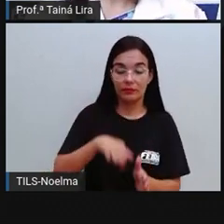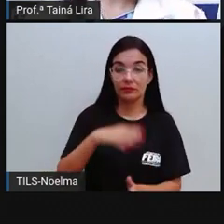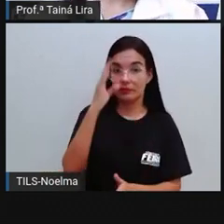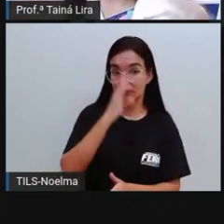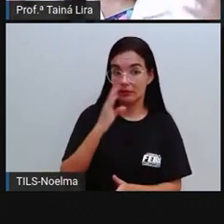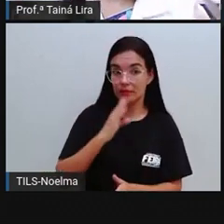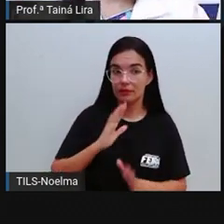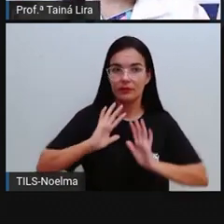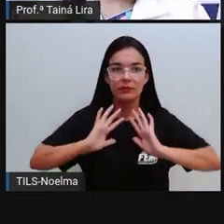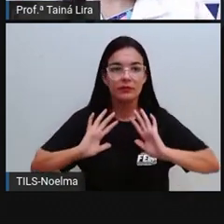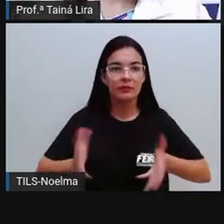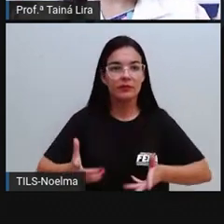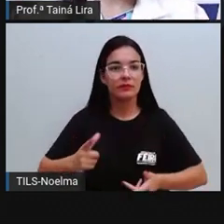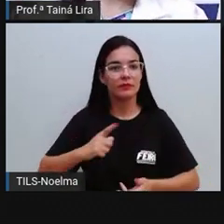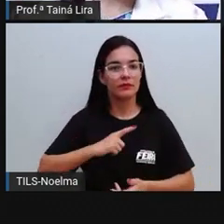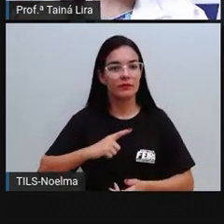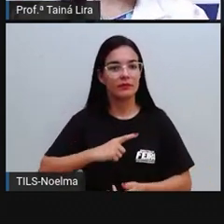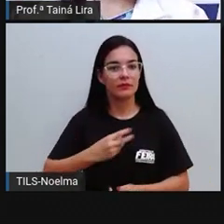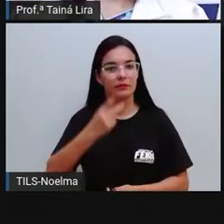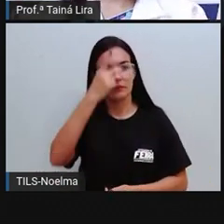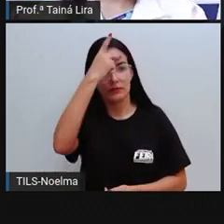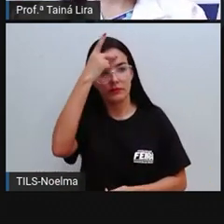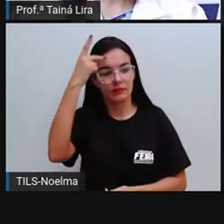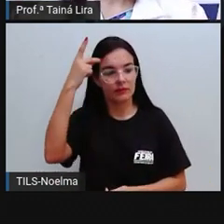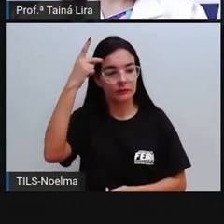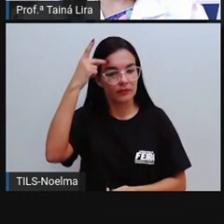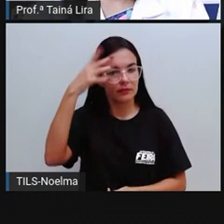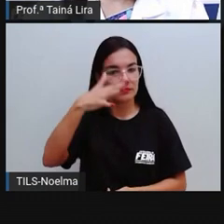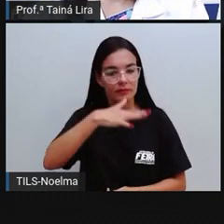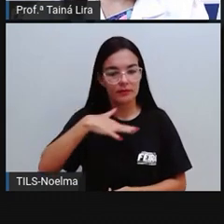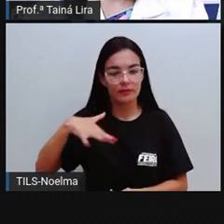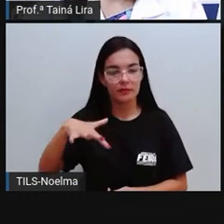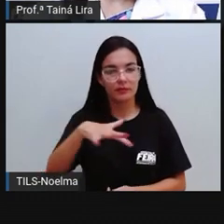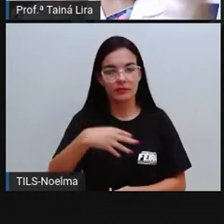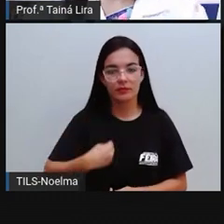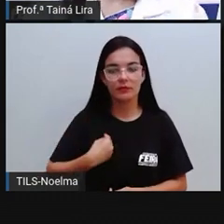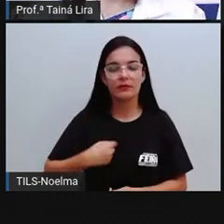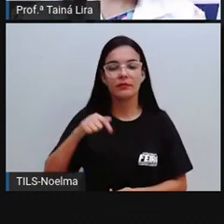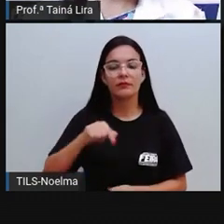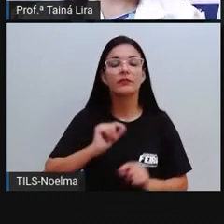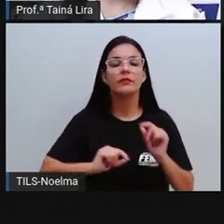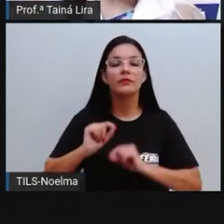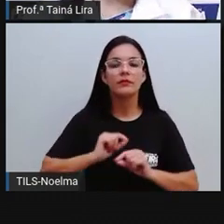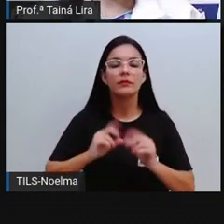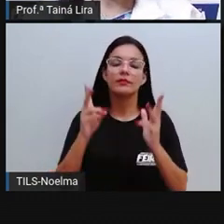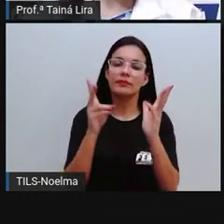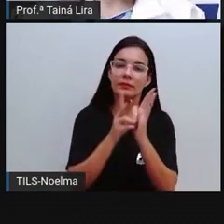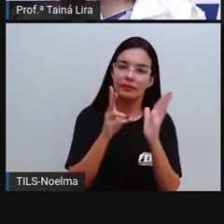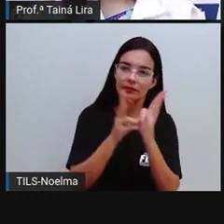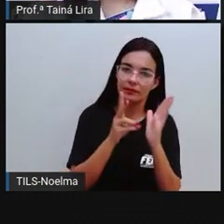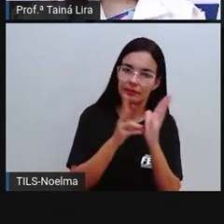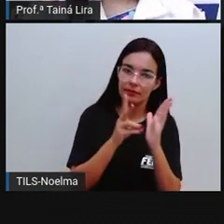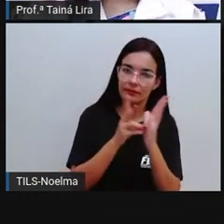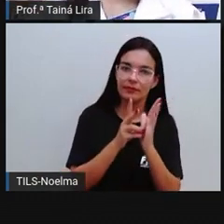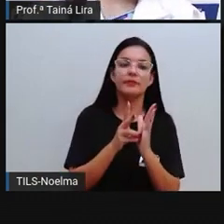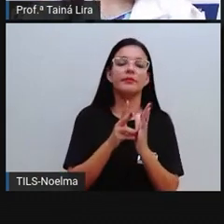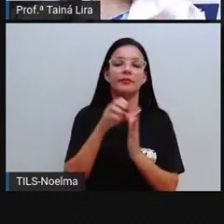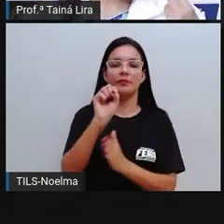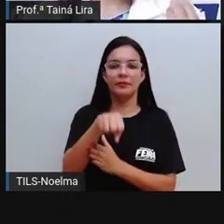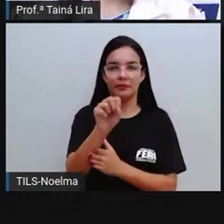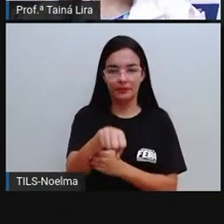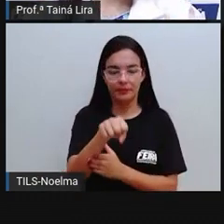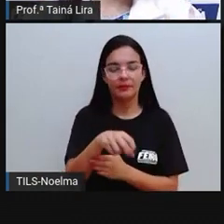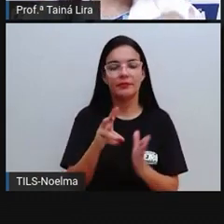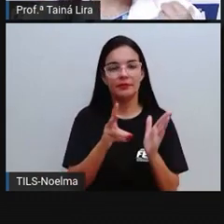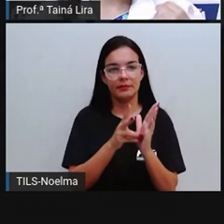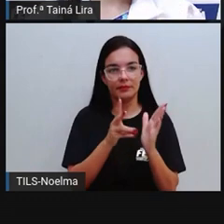já tinha um povo, né, vivendo aqui nessa terra, que era justamente, ó, os indígenas. Então, eles